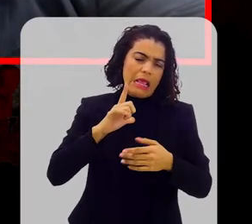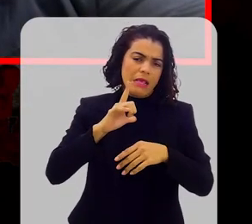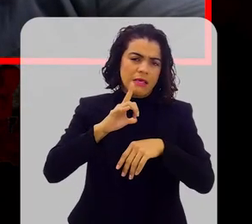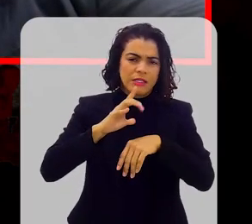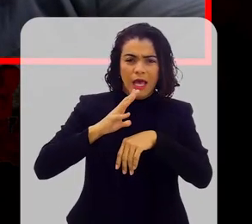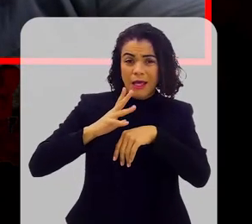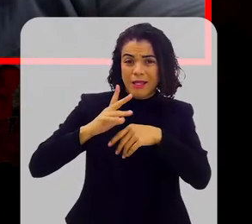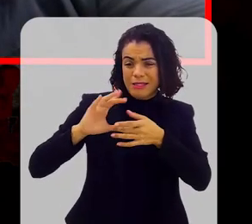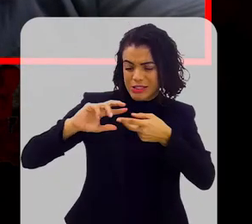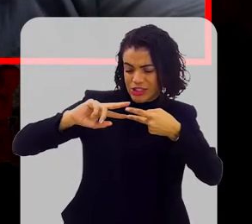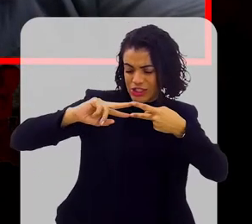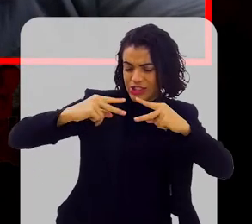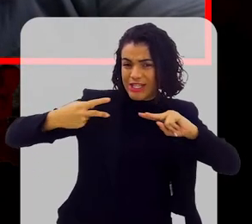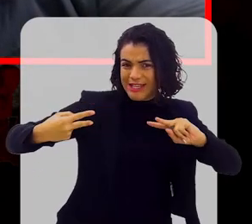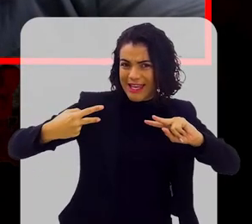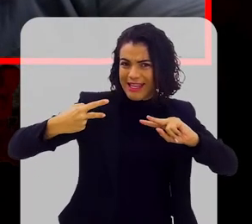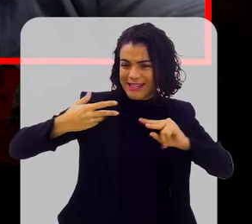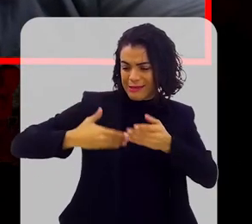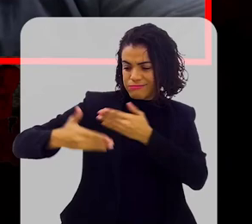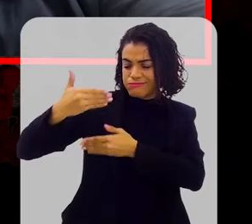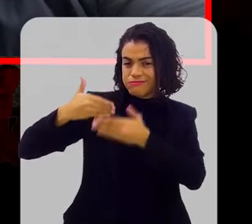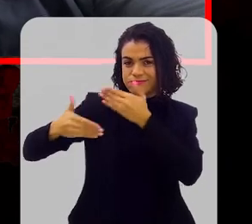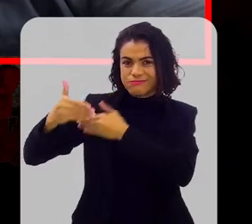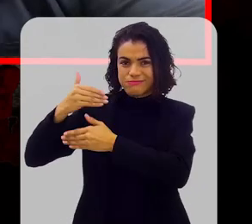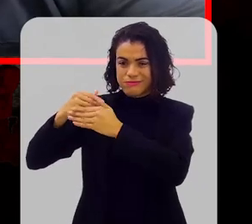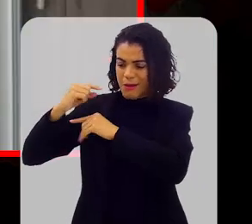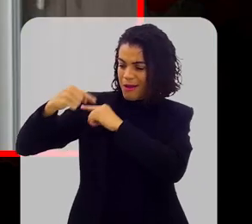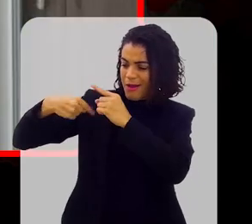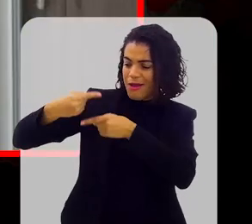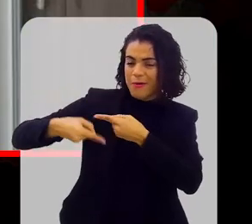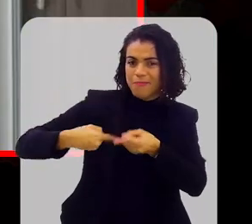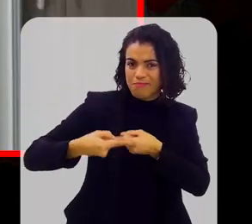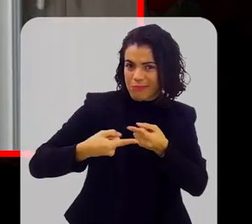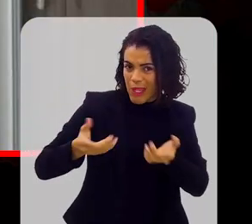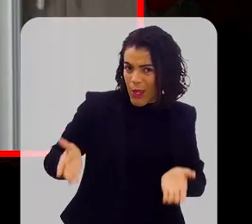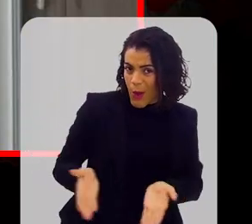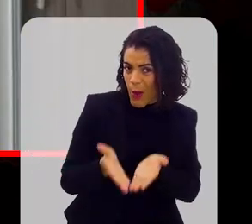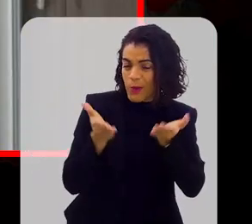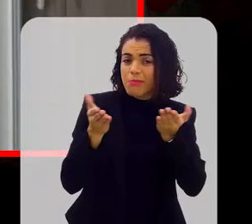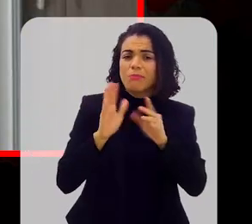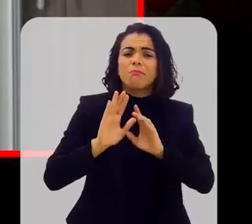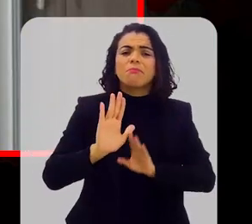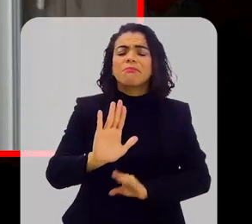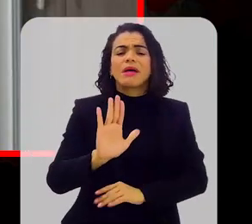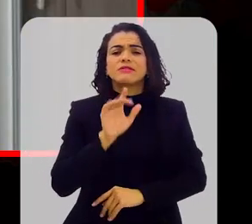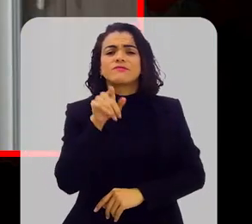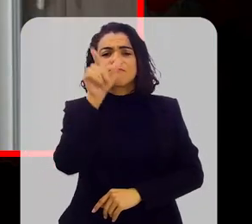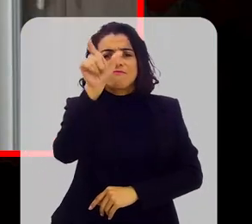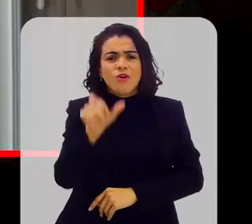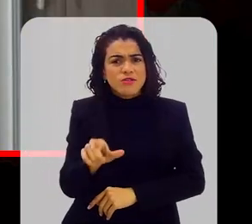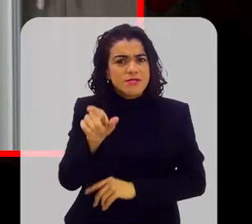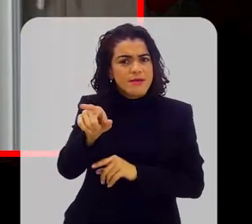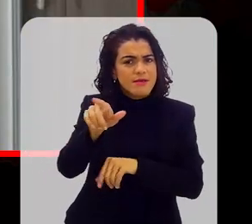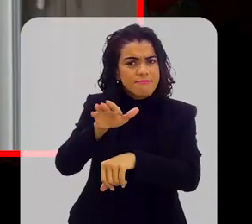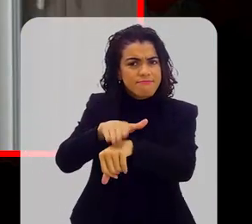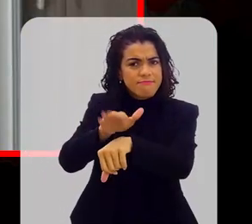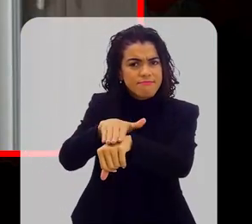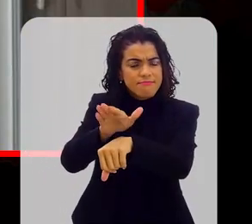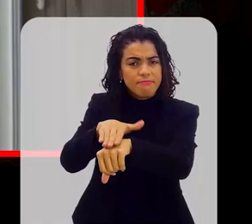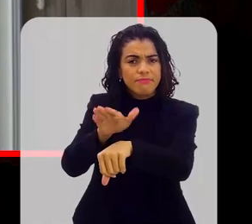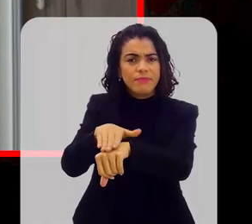envolvida. Existem vários outros fatores que, concomitantemente, contribuem. Mas o que você nos